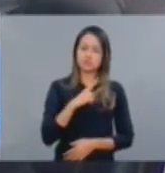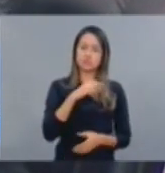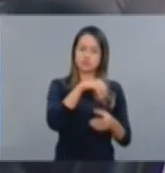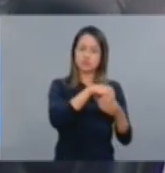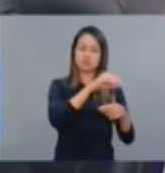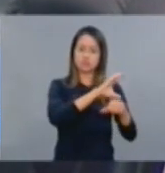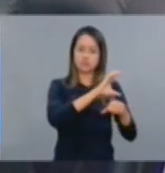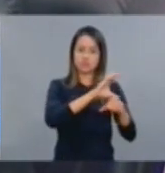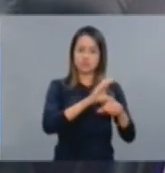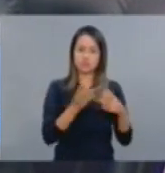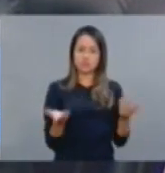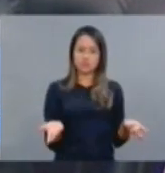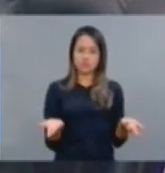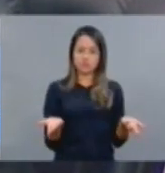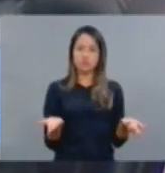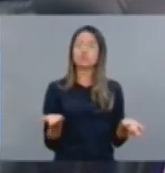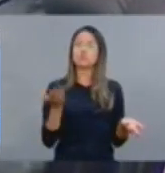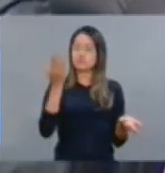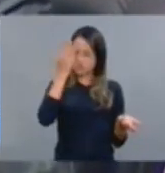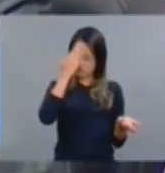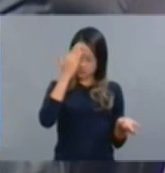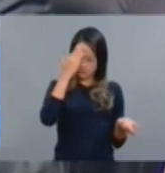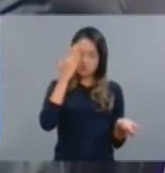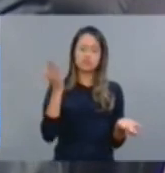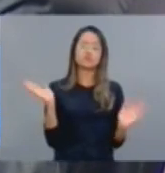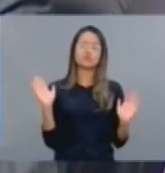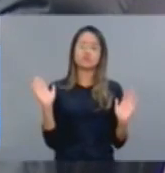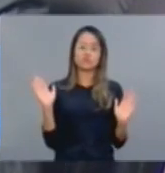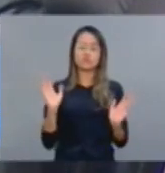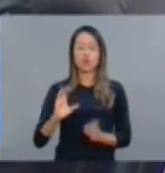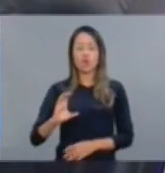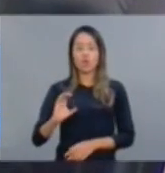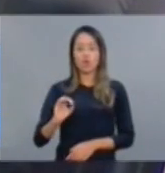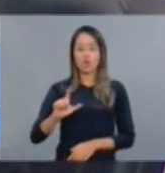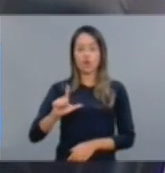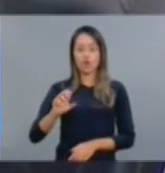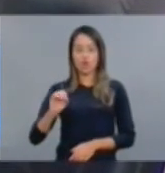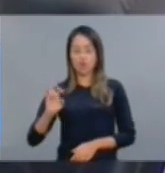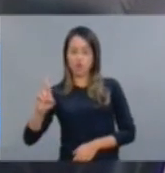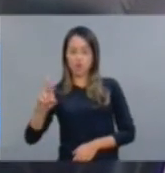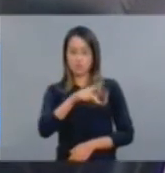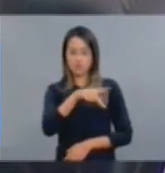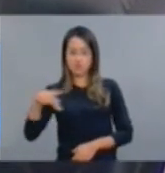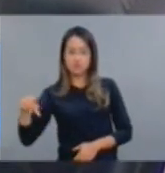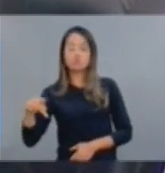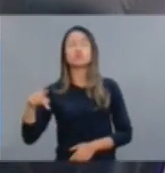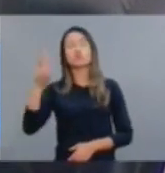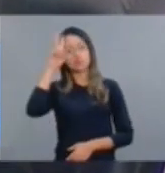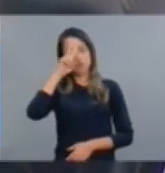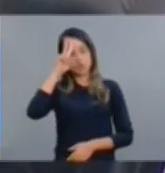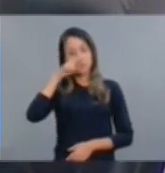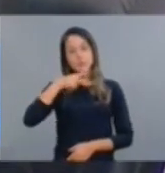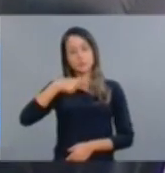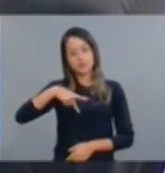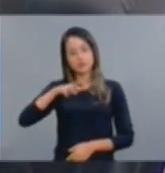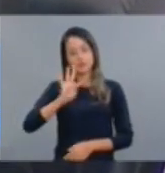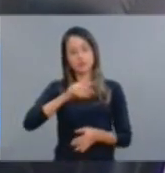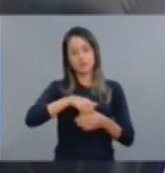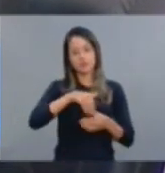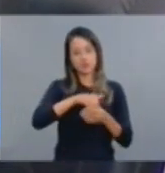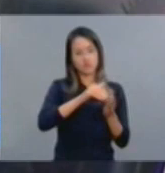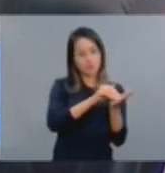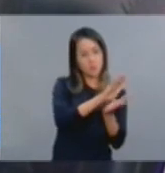é que o PT votou a favor do impeachment do Collor. Está previsto. Mas o impeachment é um processo político e